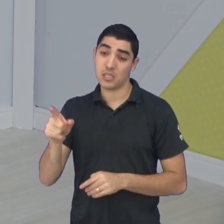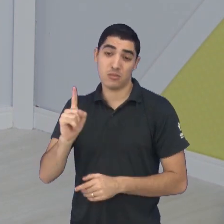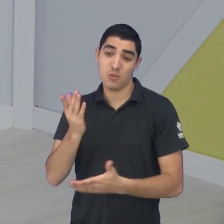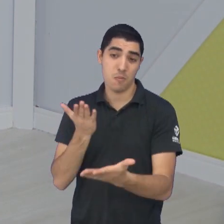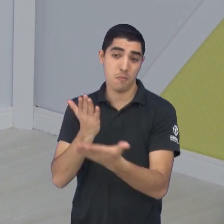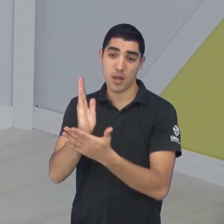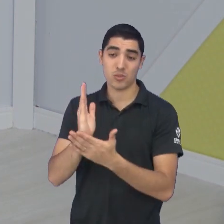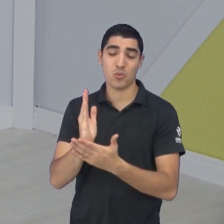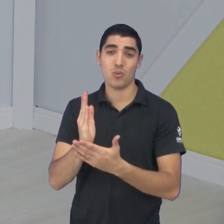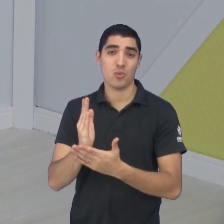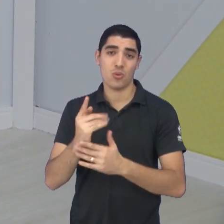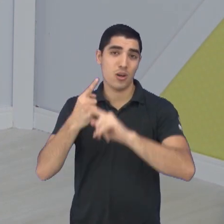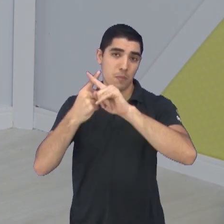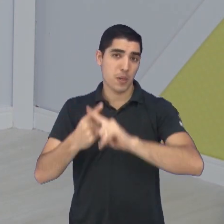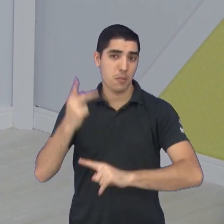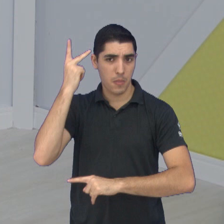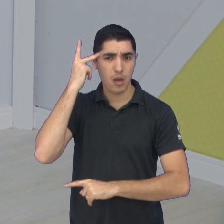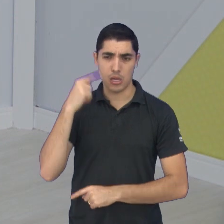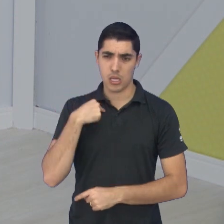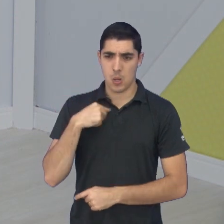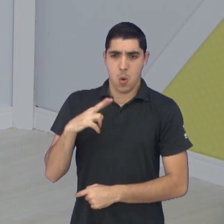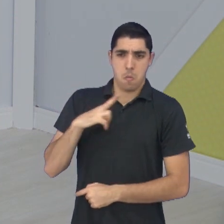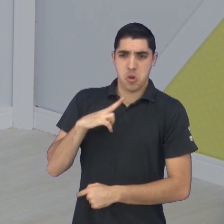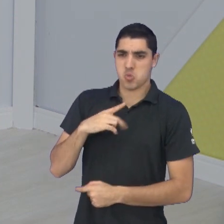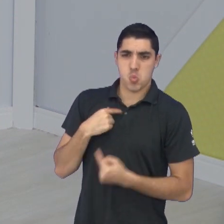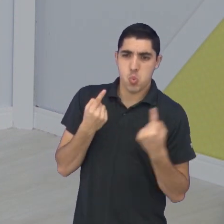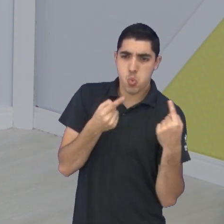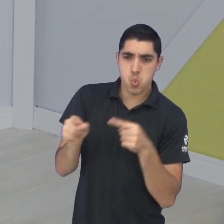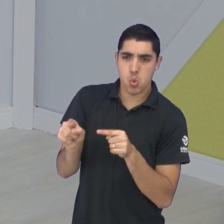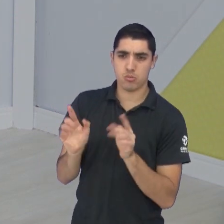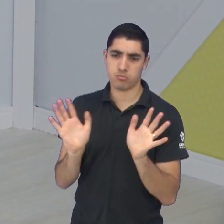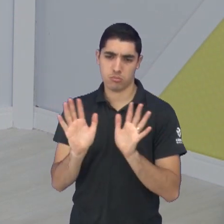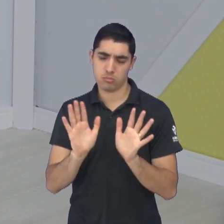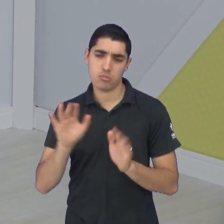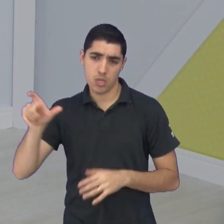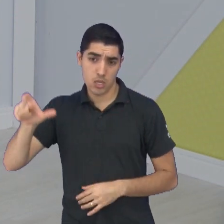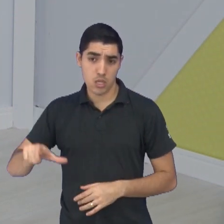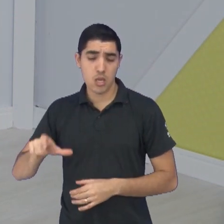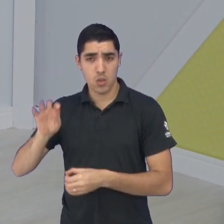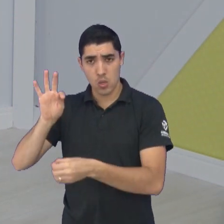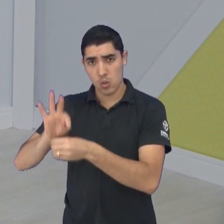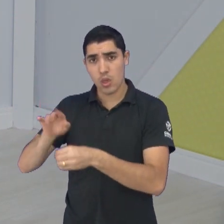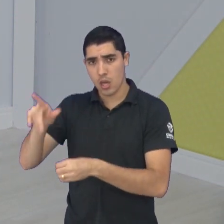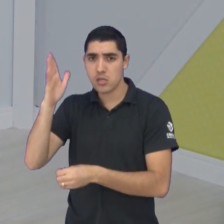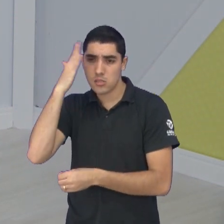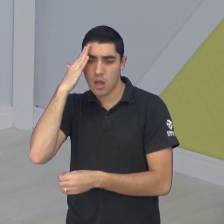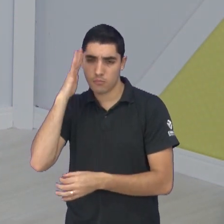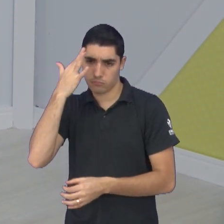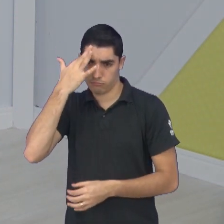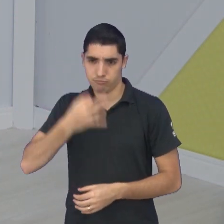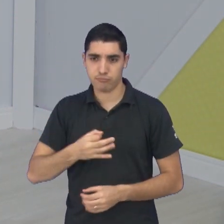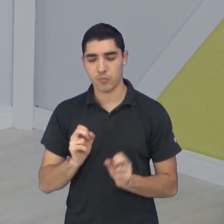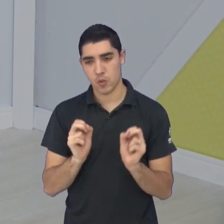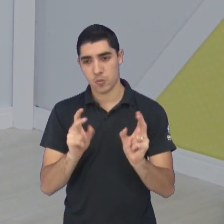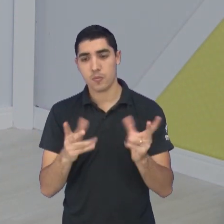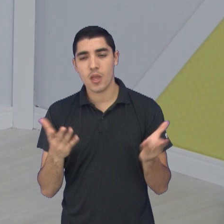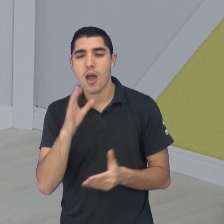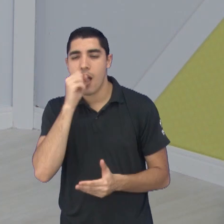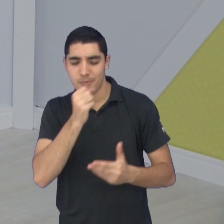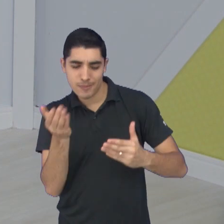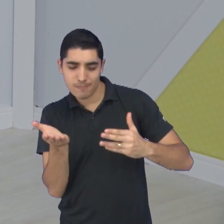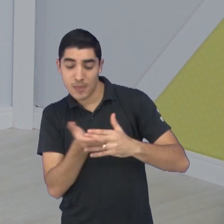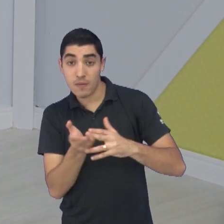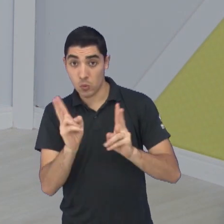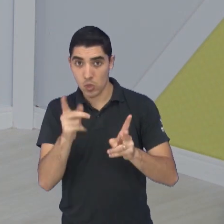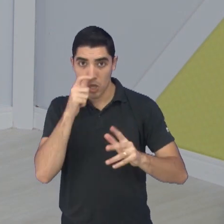claro que não tem nada pessoal, e eu tenho certeza que o Ricardo, ao ver isso, ele vai entender o nosso posicionamento, tá certo? A gente vai para um rápido intervalo, não